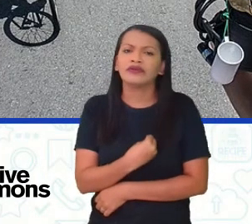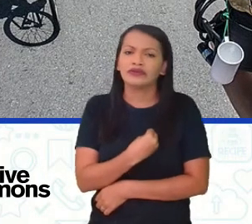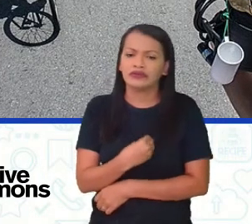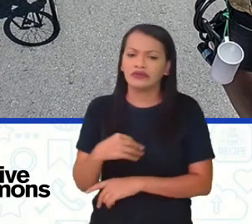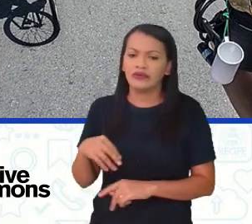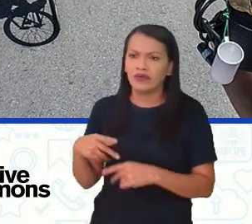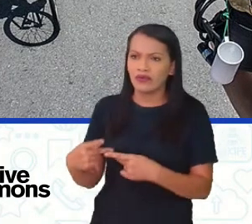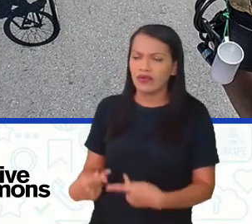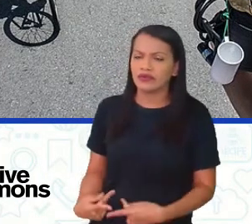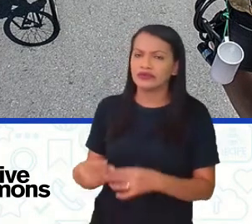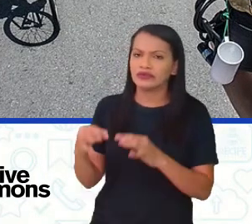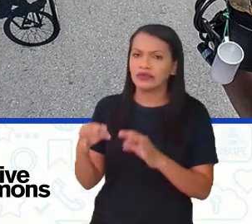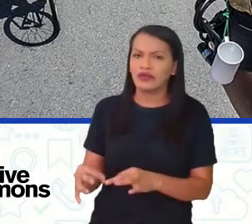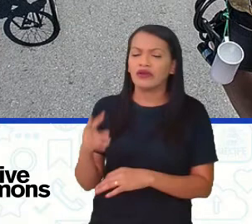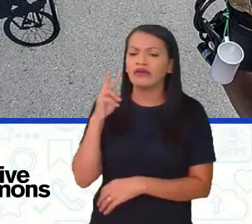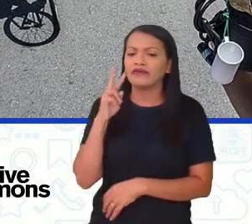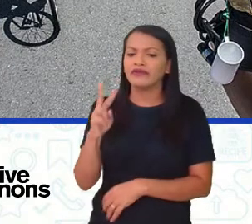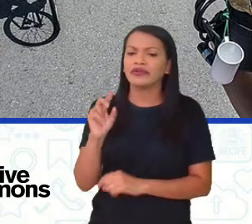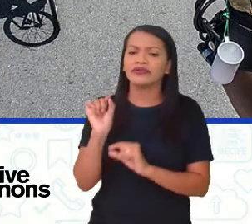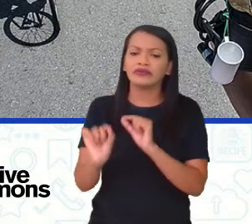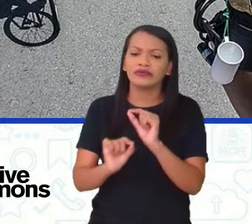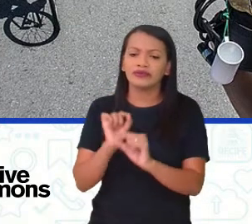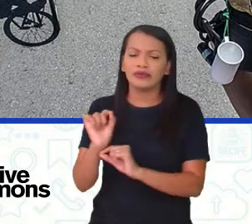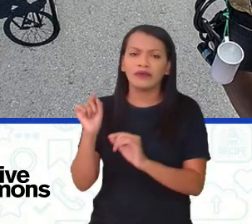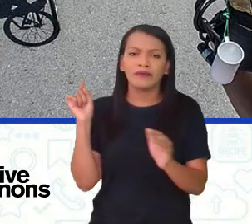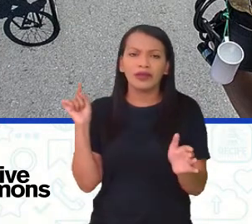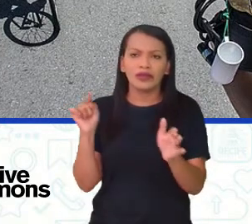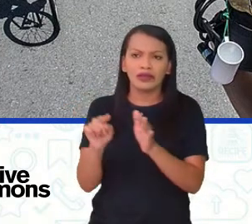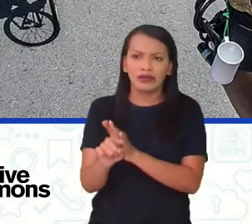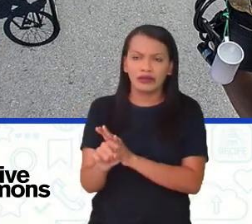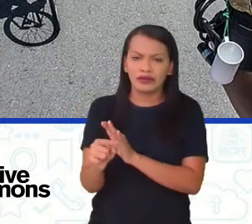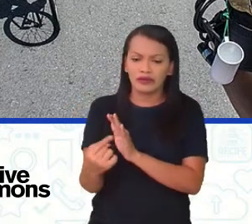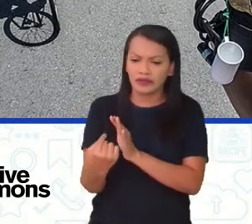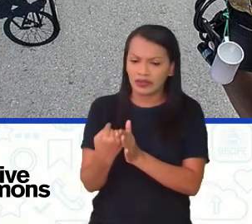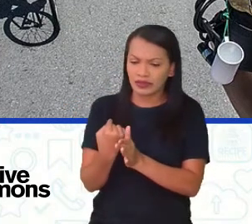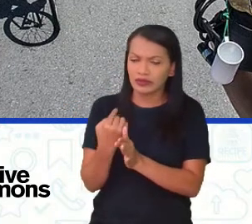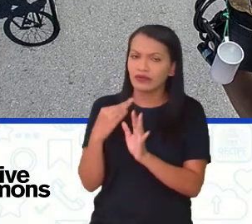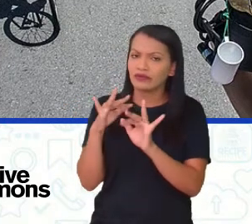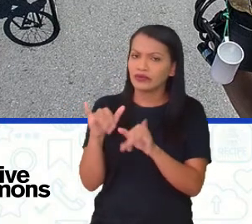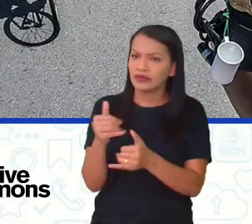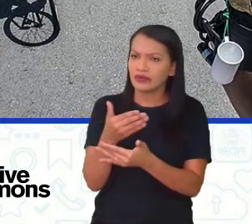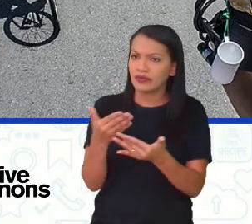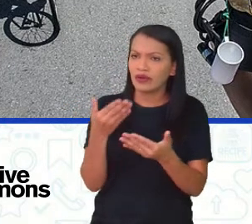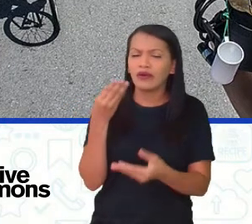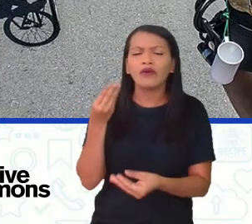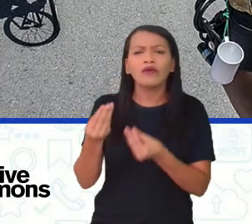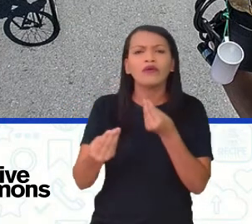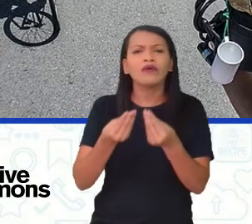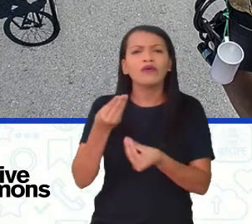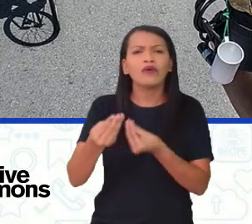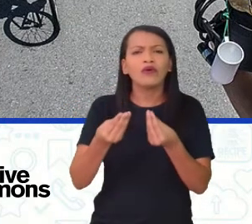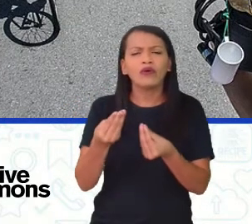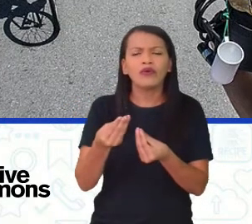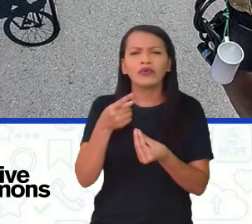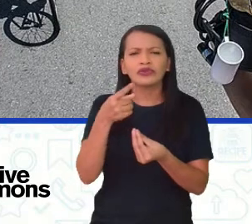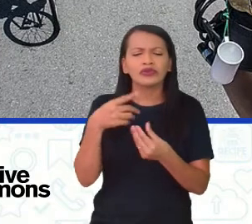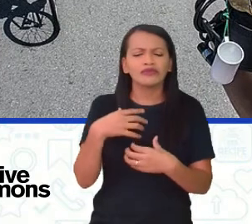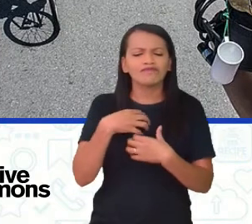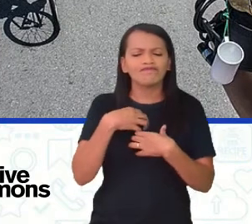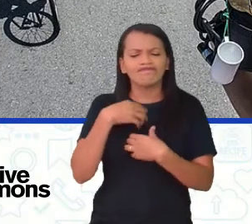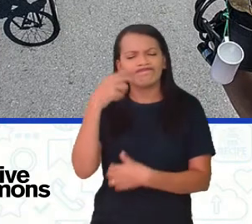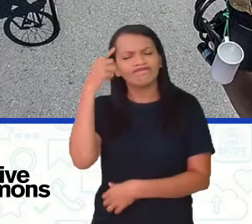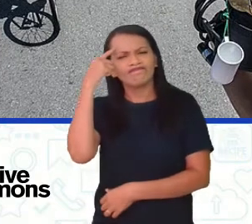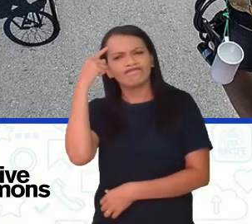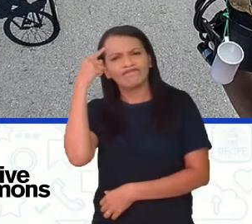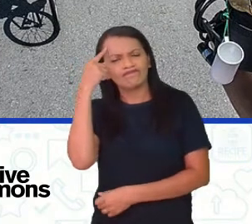humano. Visto tudo isso, há uma perguntinha que chega aqui no final para você, como é que anda aí o seu bem-estar físico, mental,